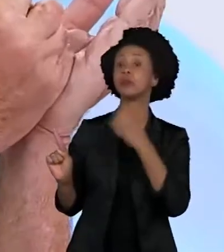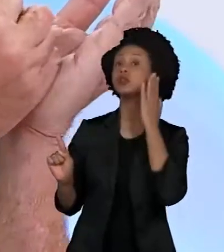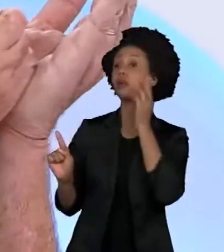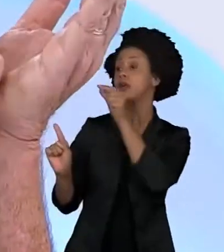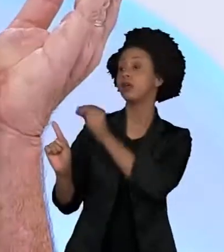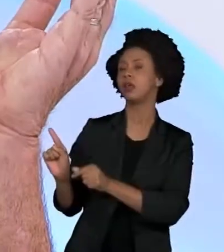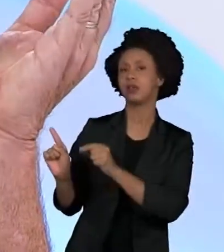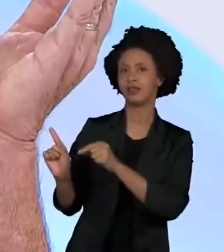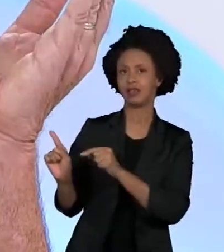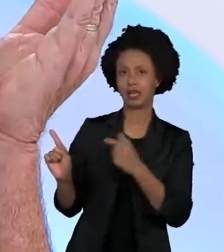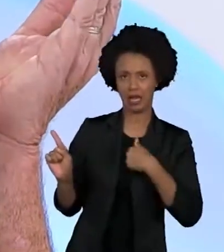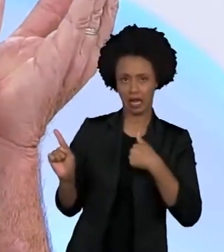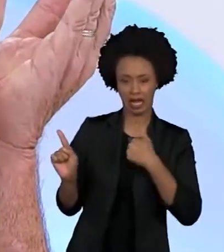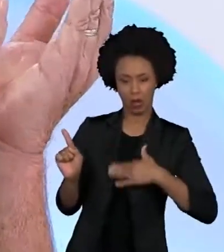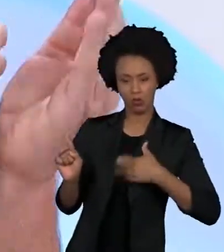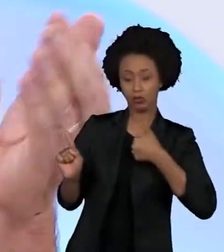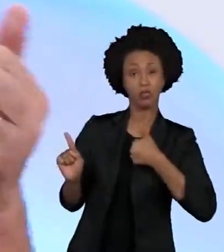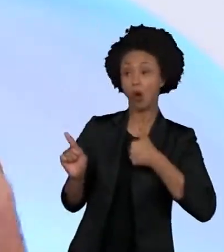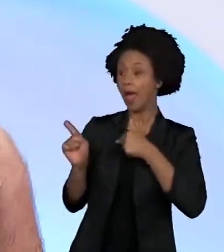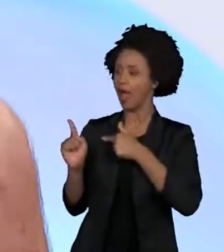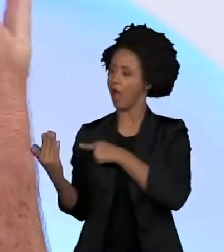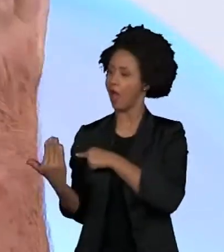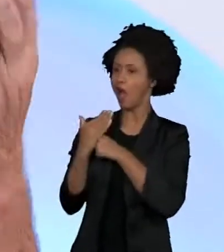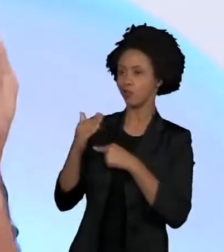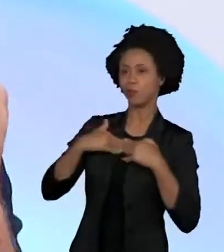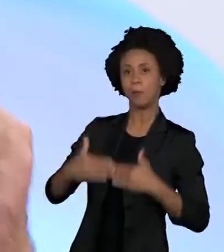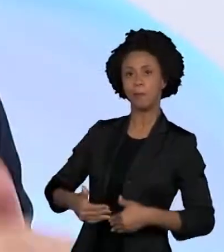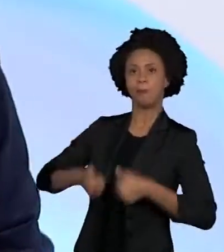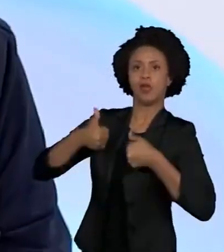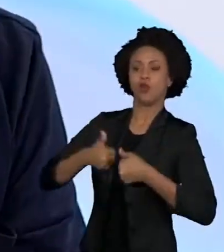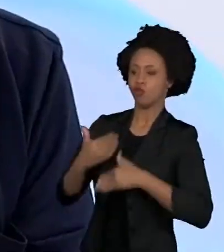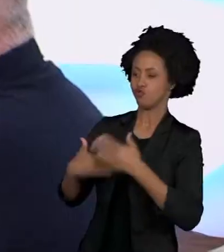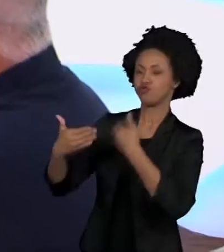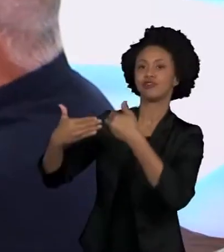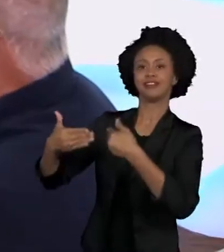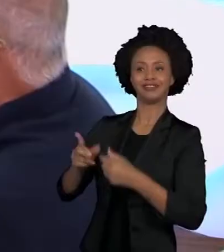parceiro vai fazer de mim o melhor. Ele vai tirar o melhor de mim.